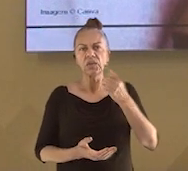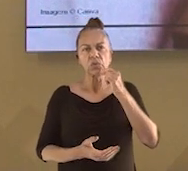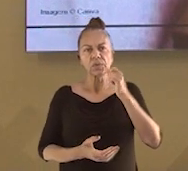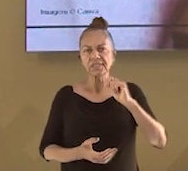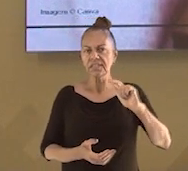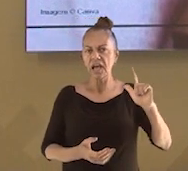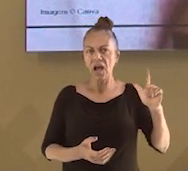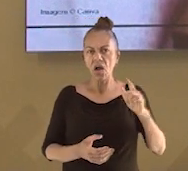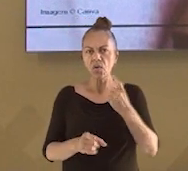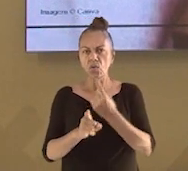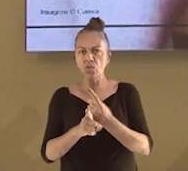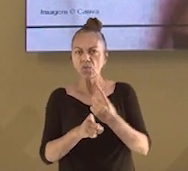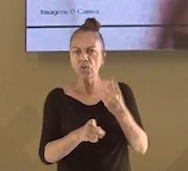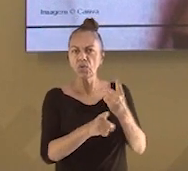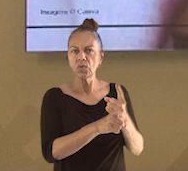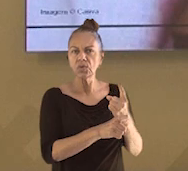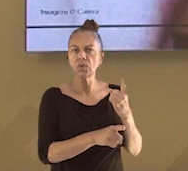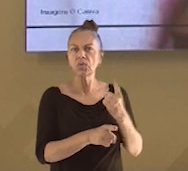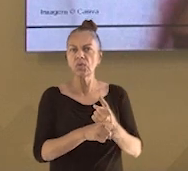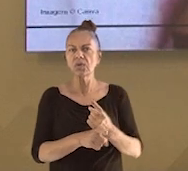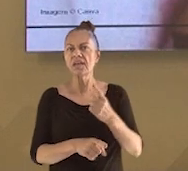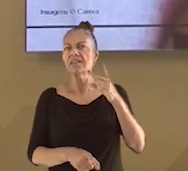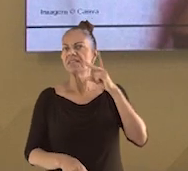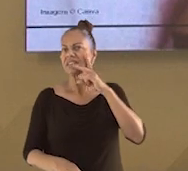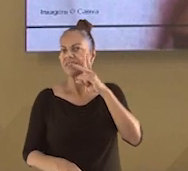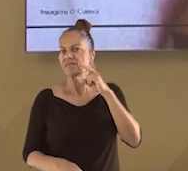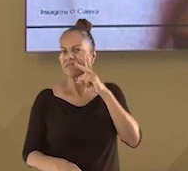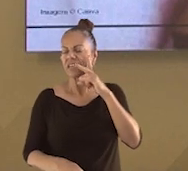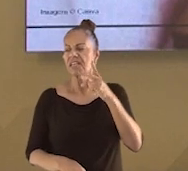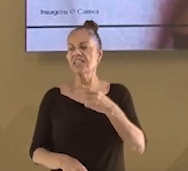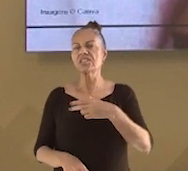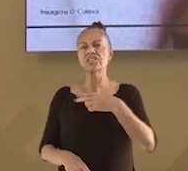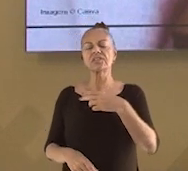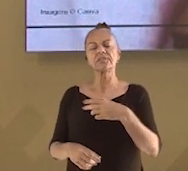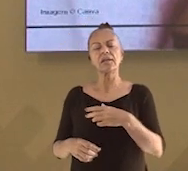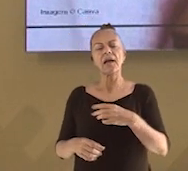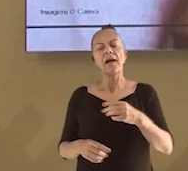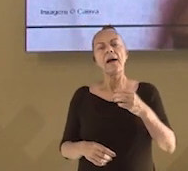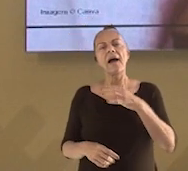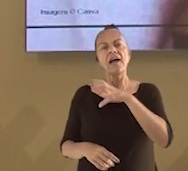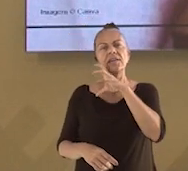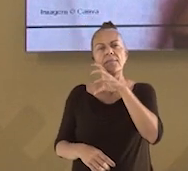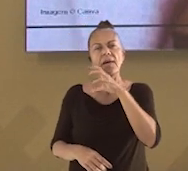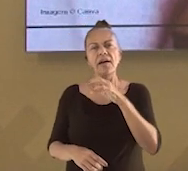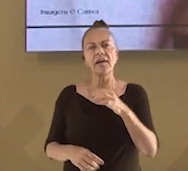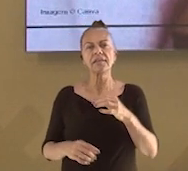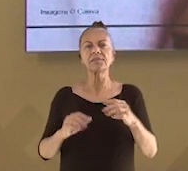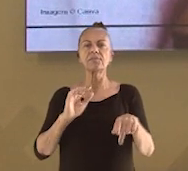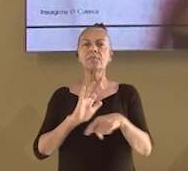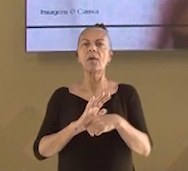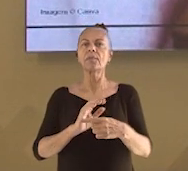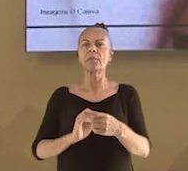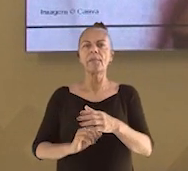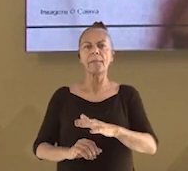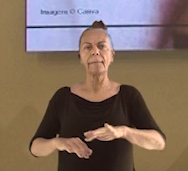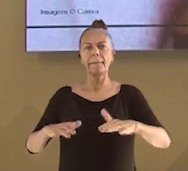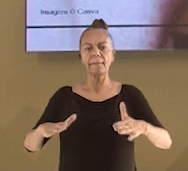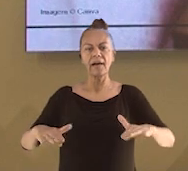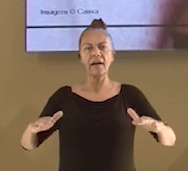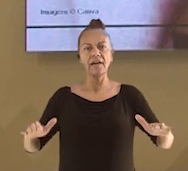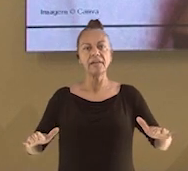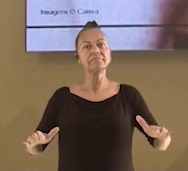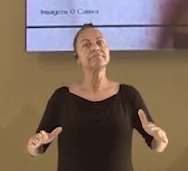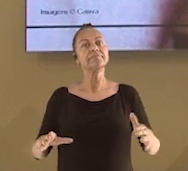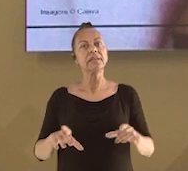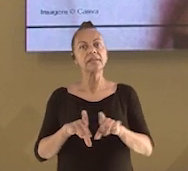engarrafada. Foram encontrados no sal marinho, no mel, na cerveja, em frutos do mar, em peixes